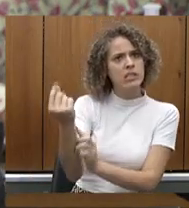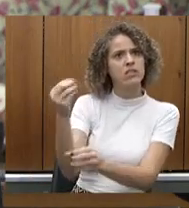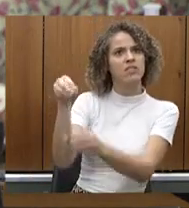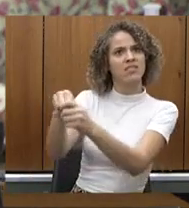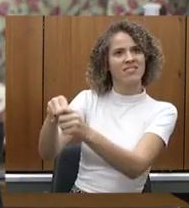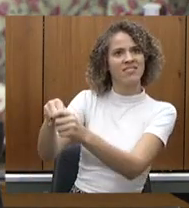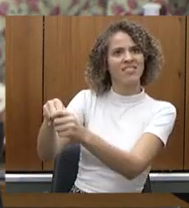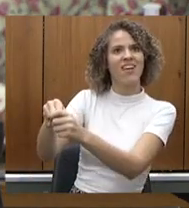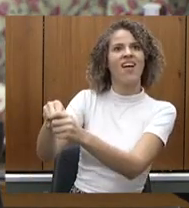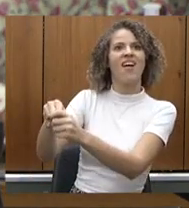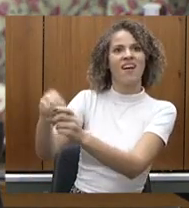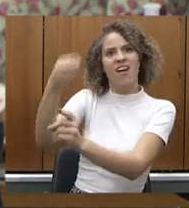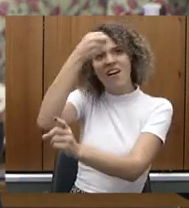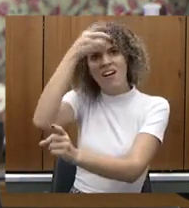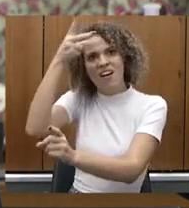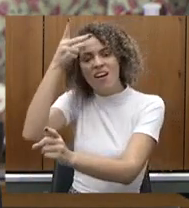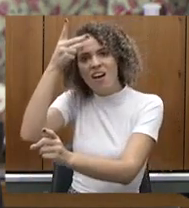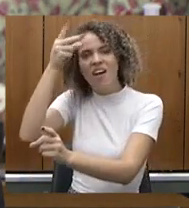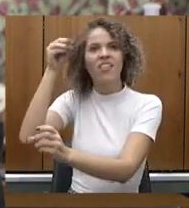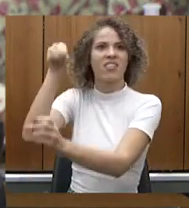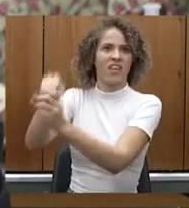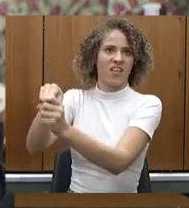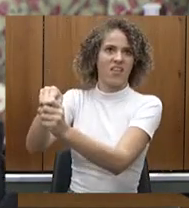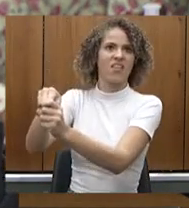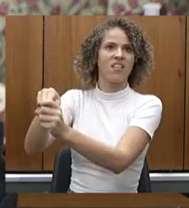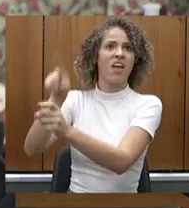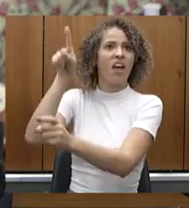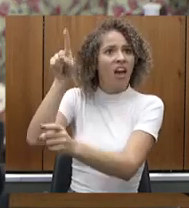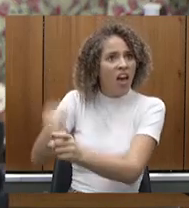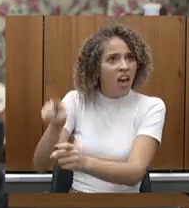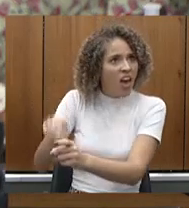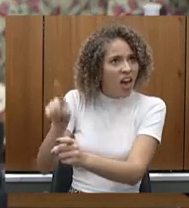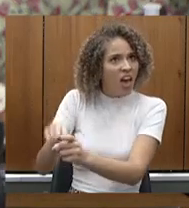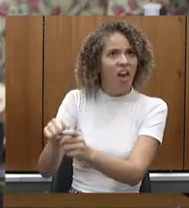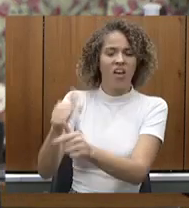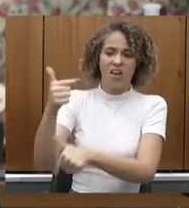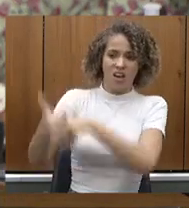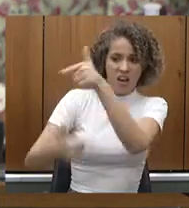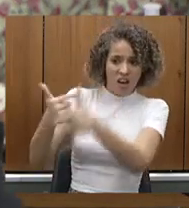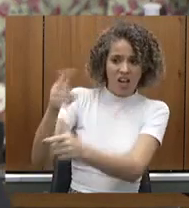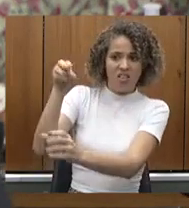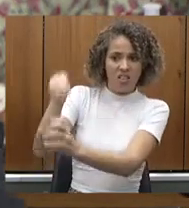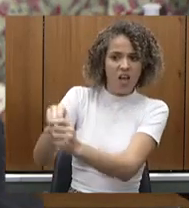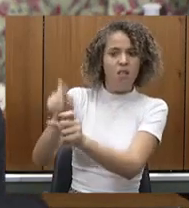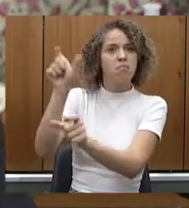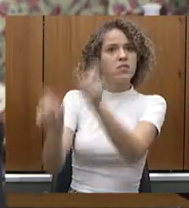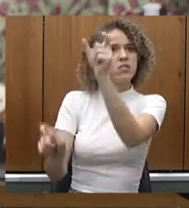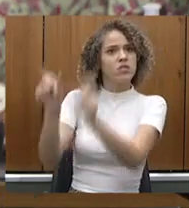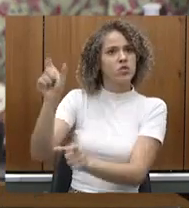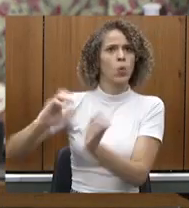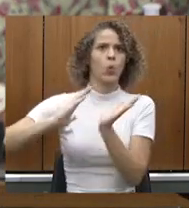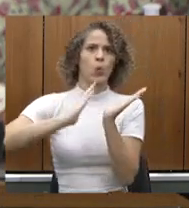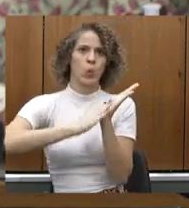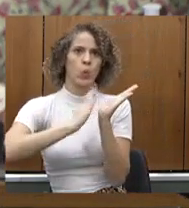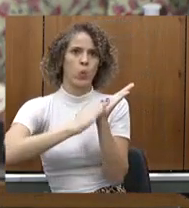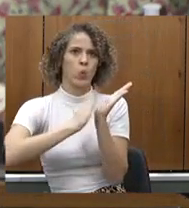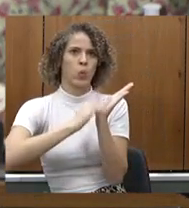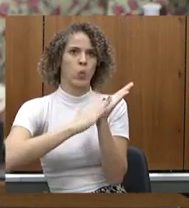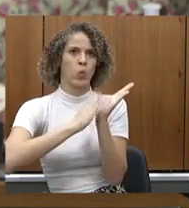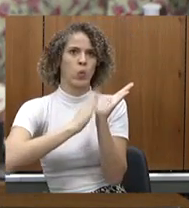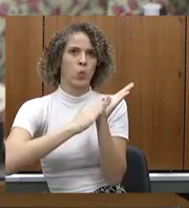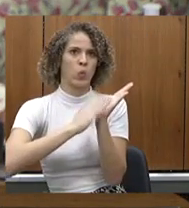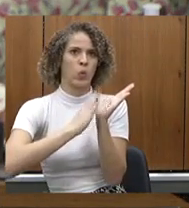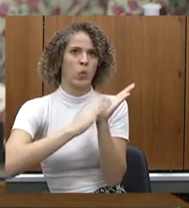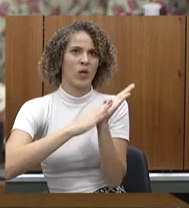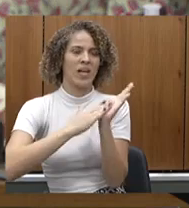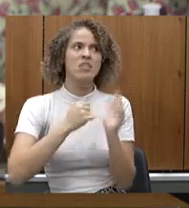prefeituras tem hoje com a saúde pública então é parabenizar o trabalho todo da equipe a gente fica cobrando sempre lá tem mais de um mês que eu